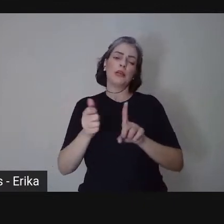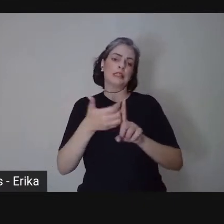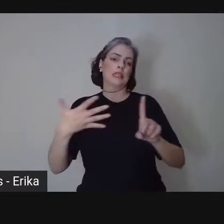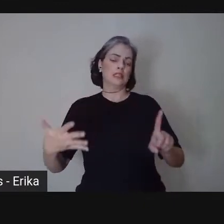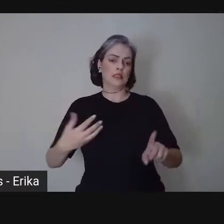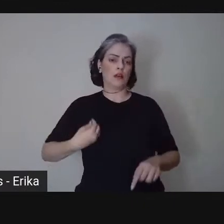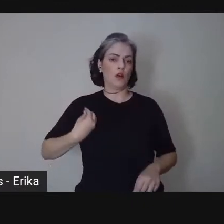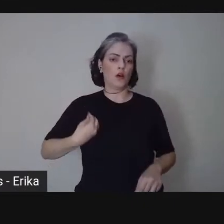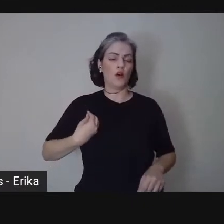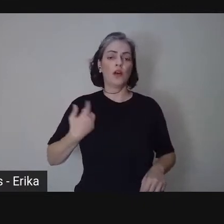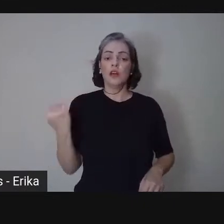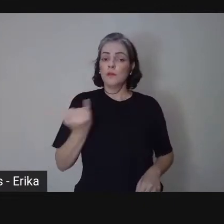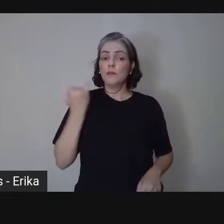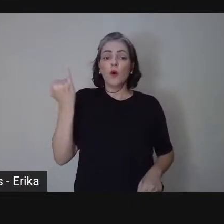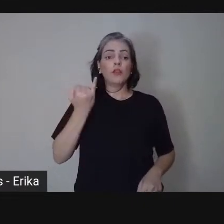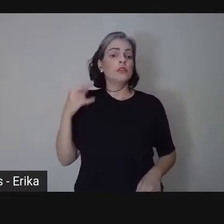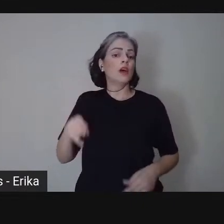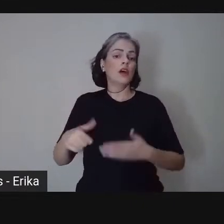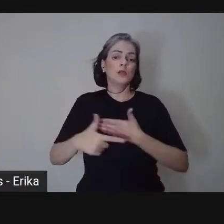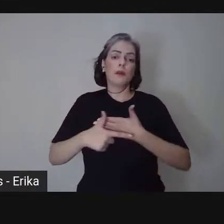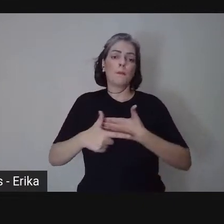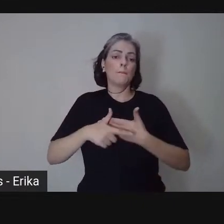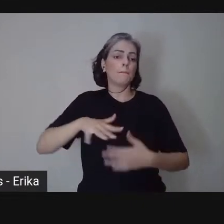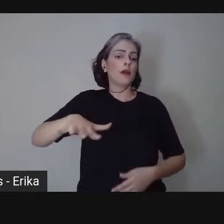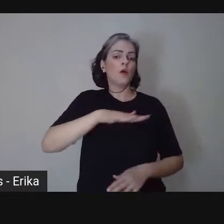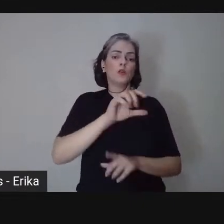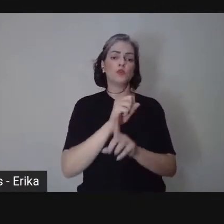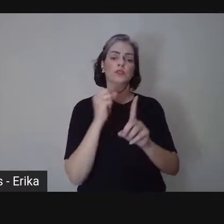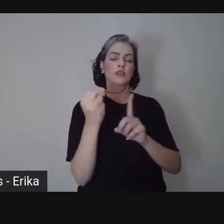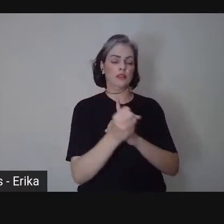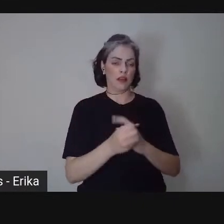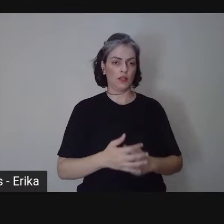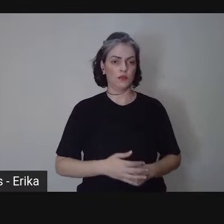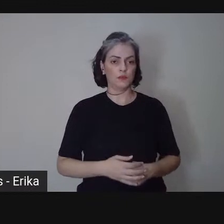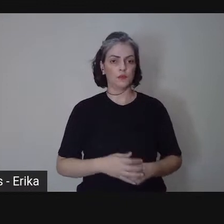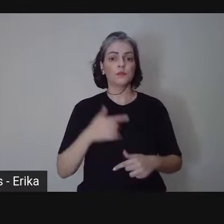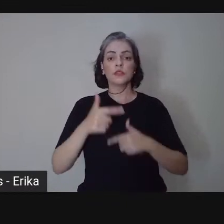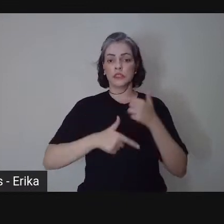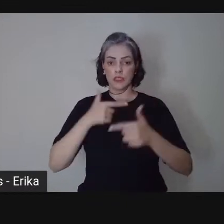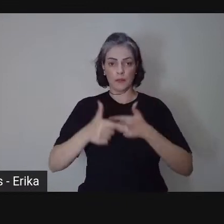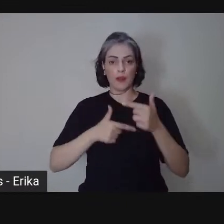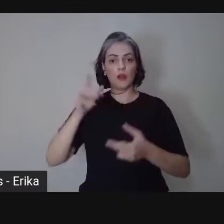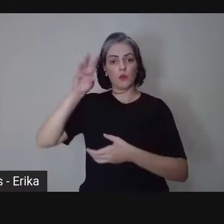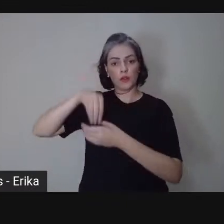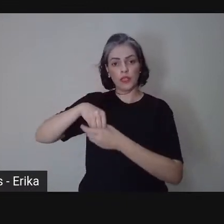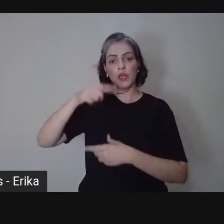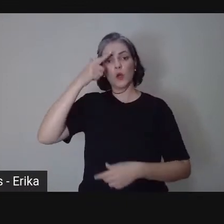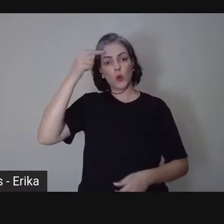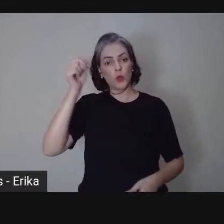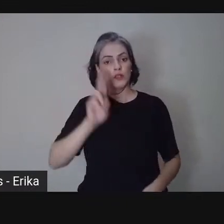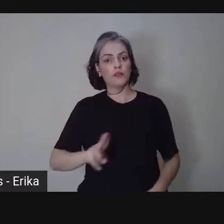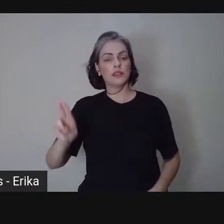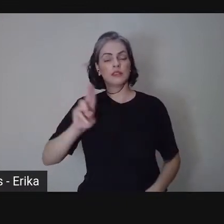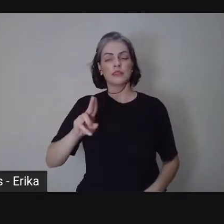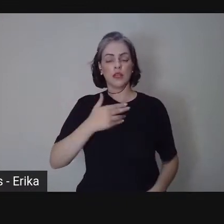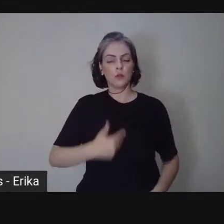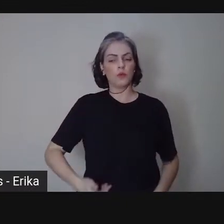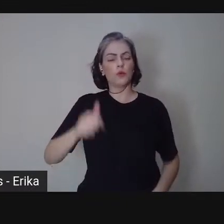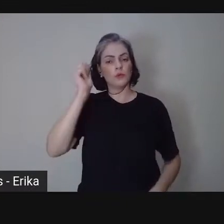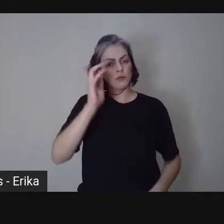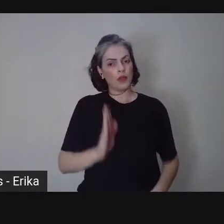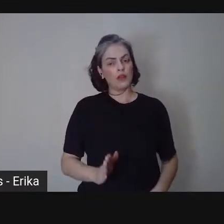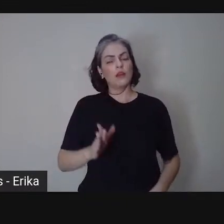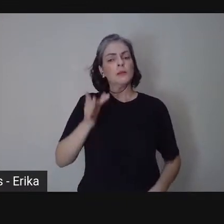papel social, e tem um importante papel social. O trabalho desenvolvido nas universidades públicas brasileiras, quer na